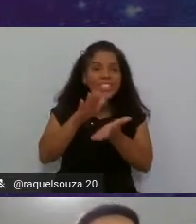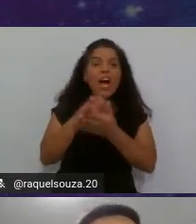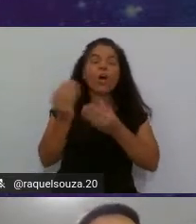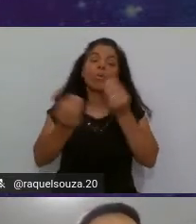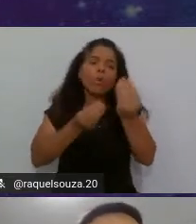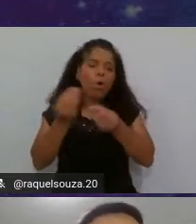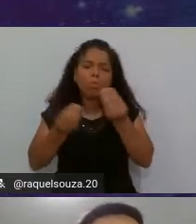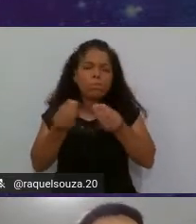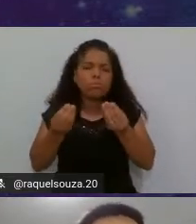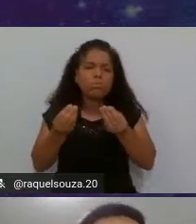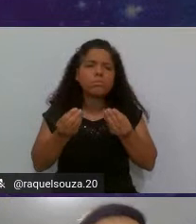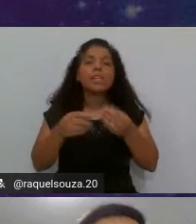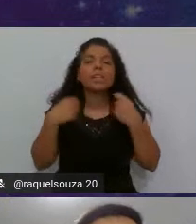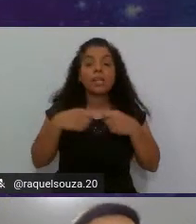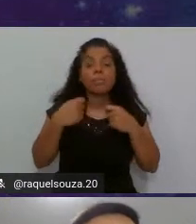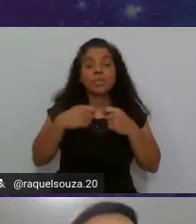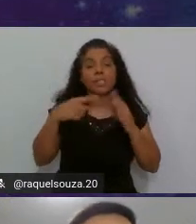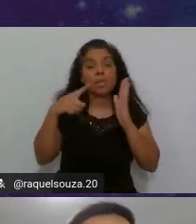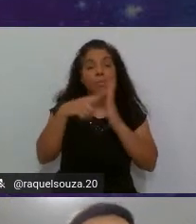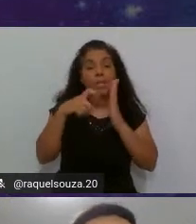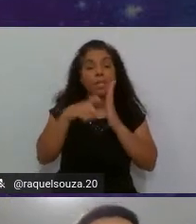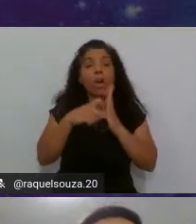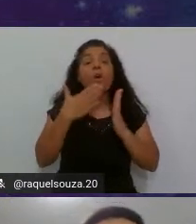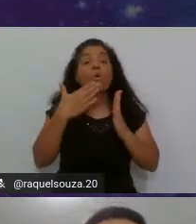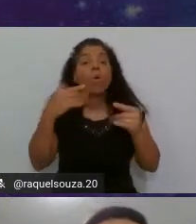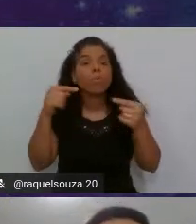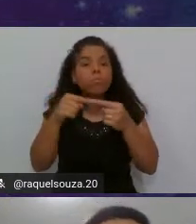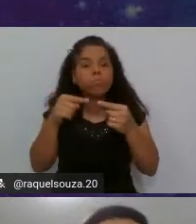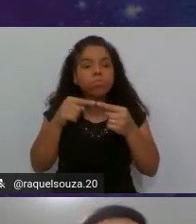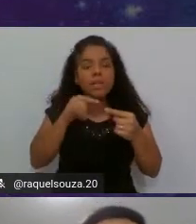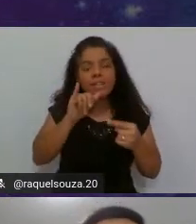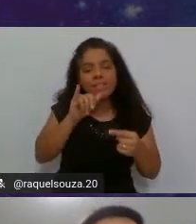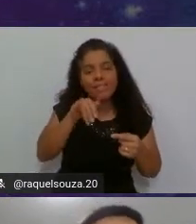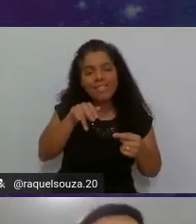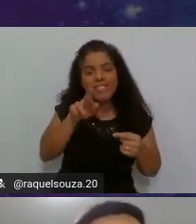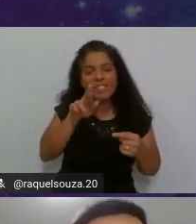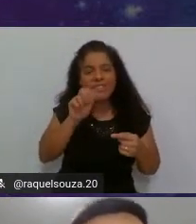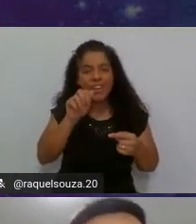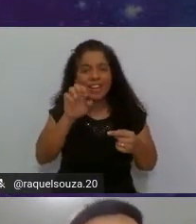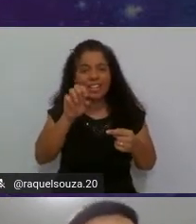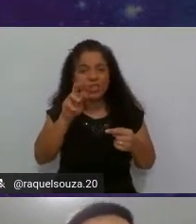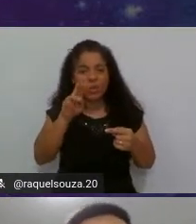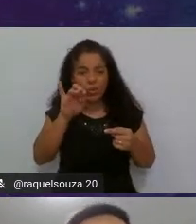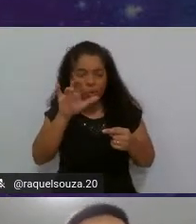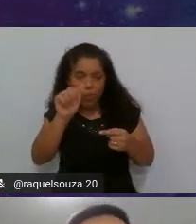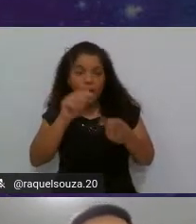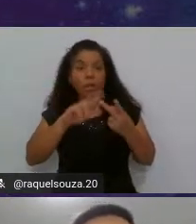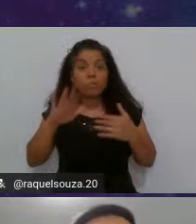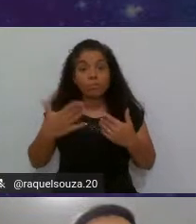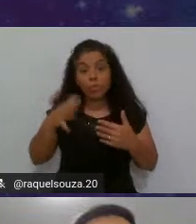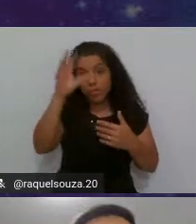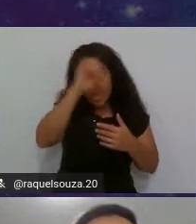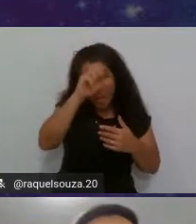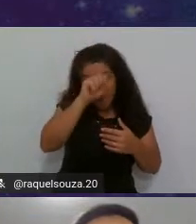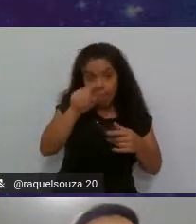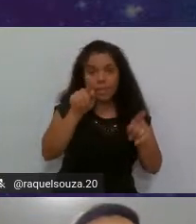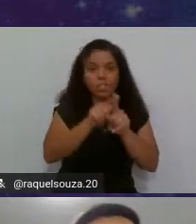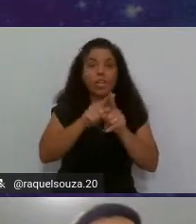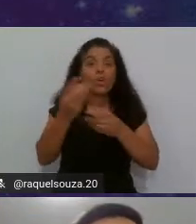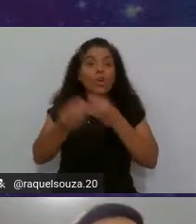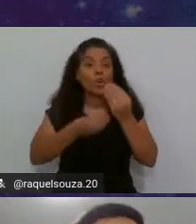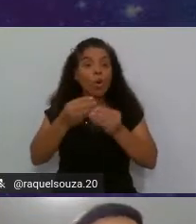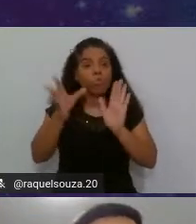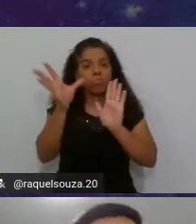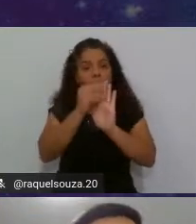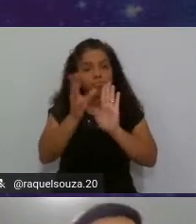ele precisa para executar, que tipo de infraestrutura. Quando você aprende como é que os